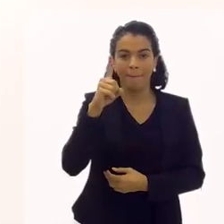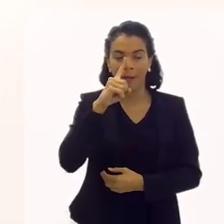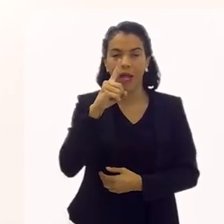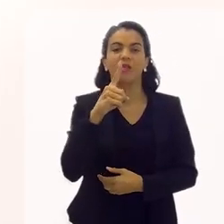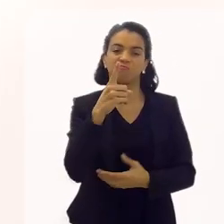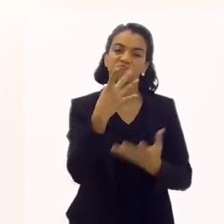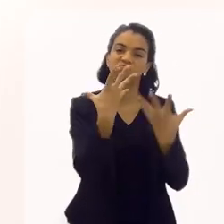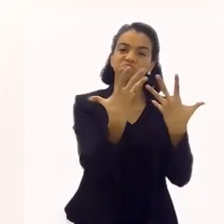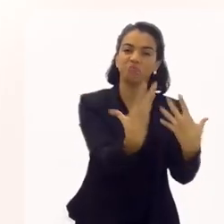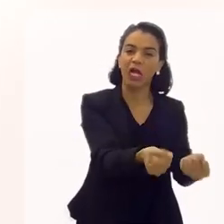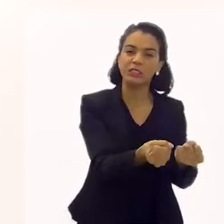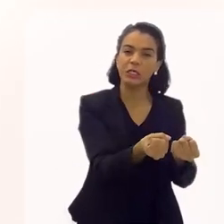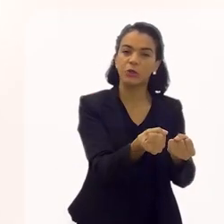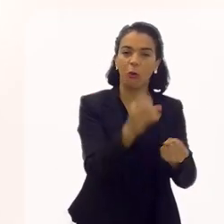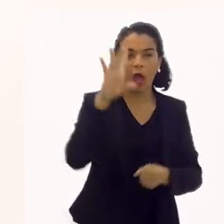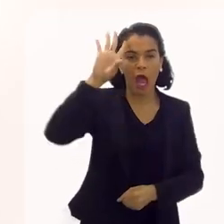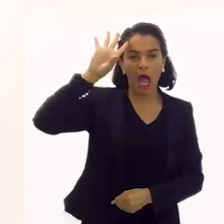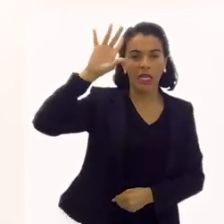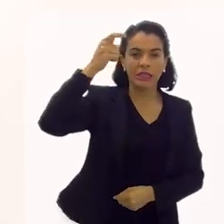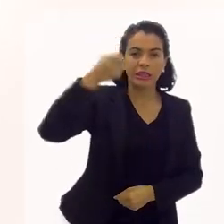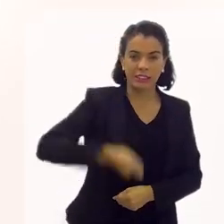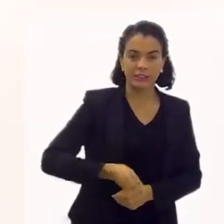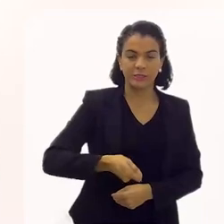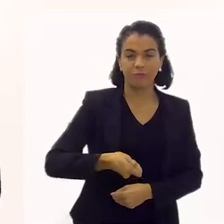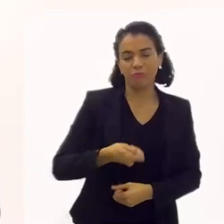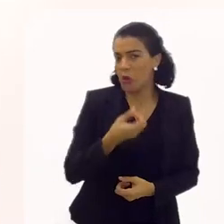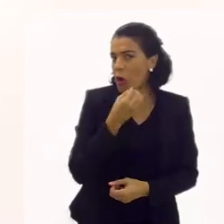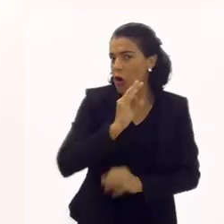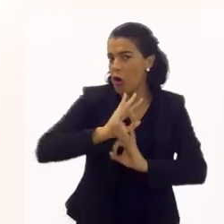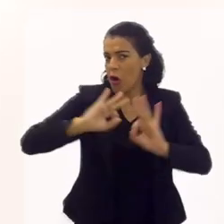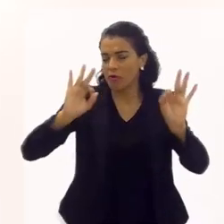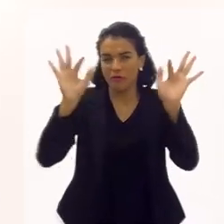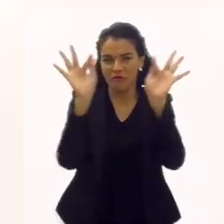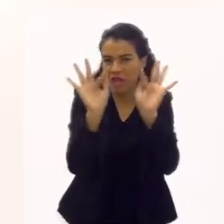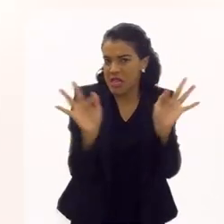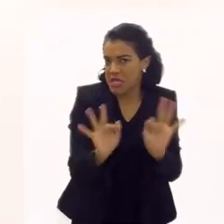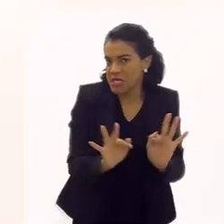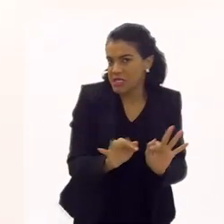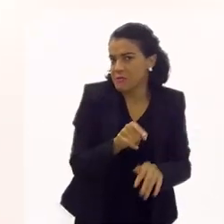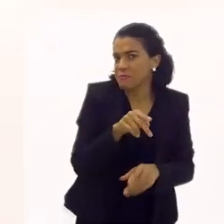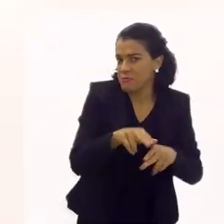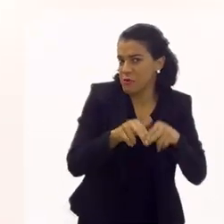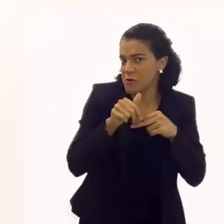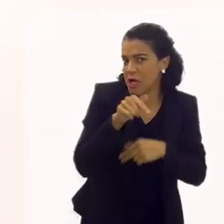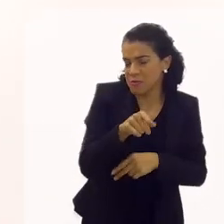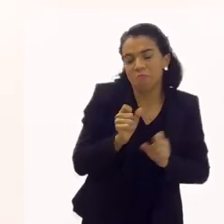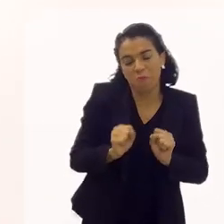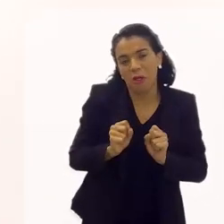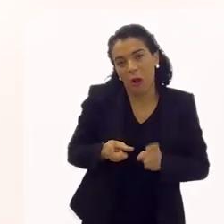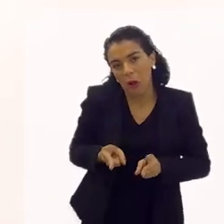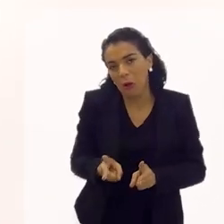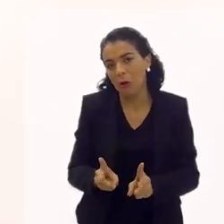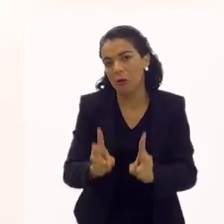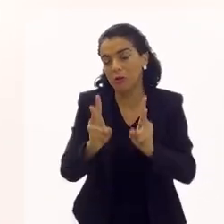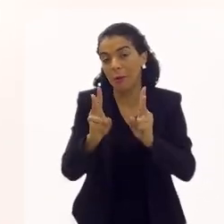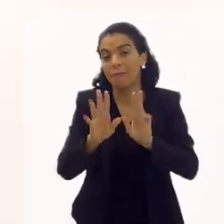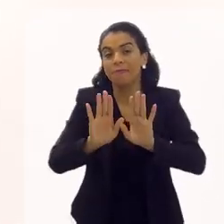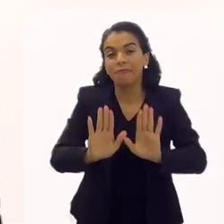aprovaram. Então, eu já estou muito feliz com esse resultado e acho que a gente pode continuar.